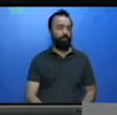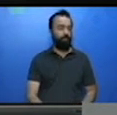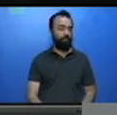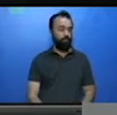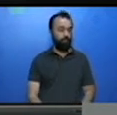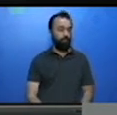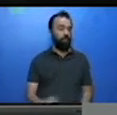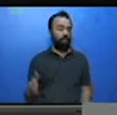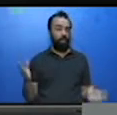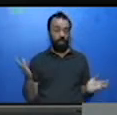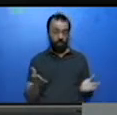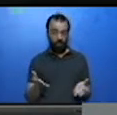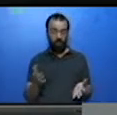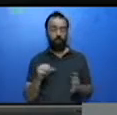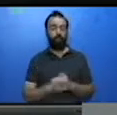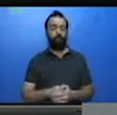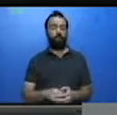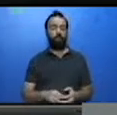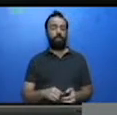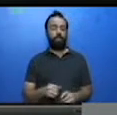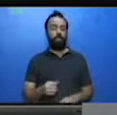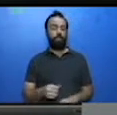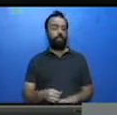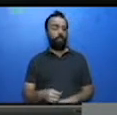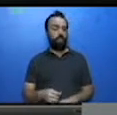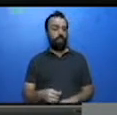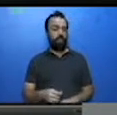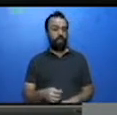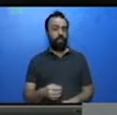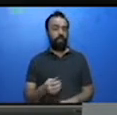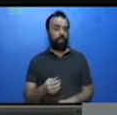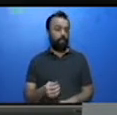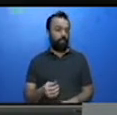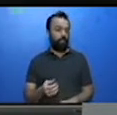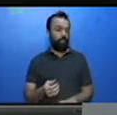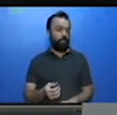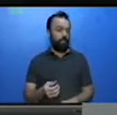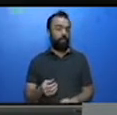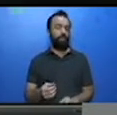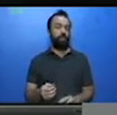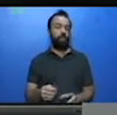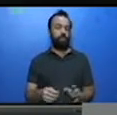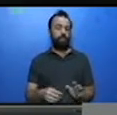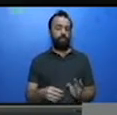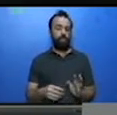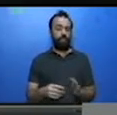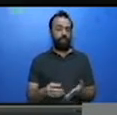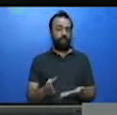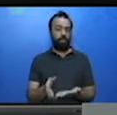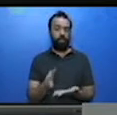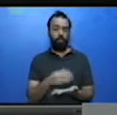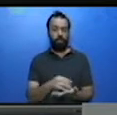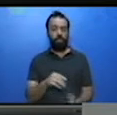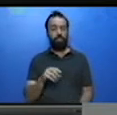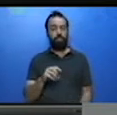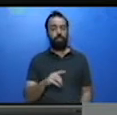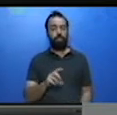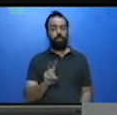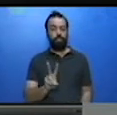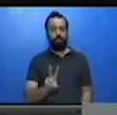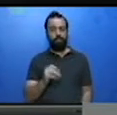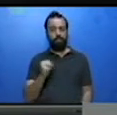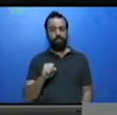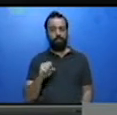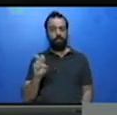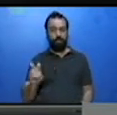Agora vamos passar para o anexo da atividade 2 na página 285.